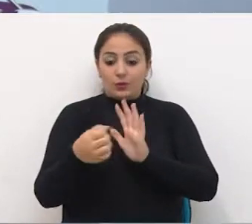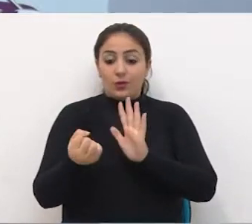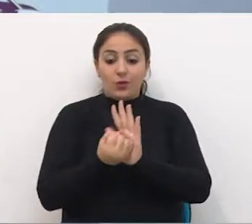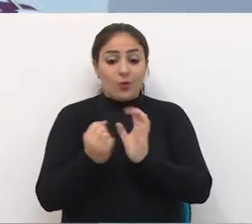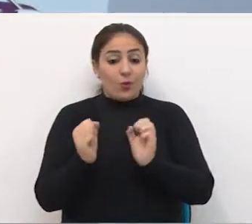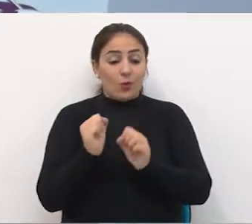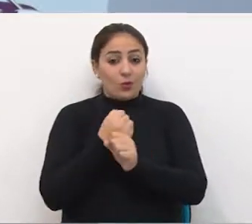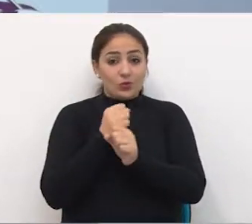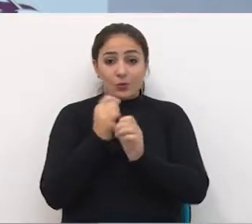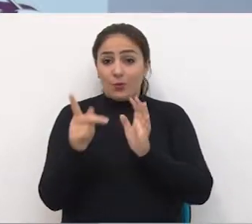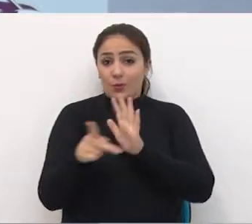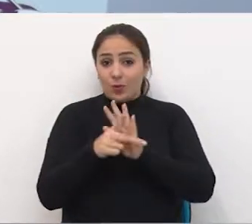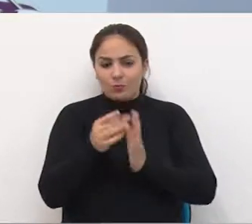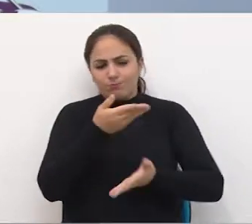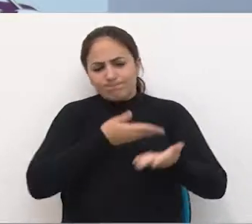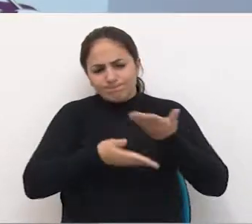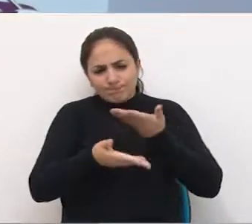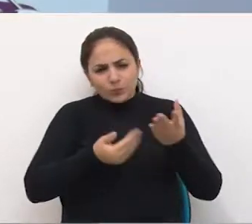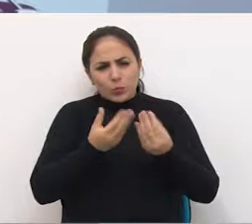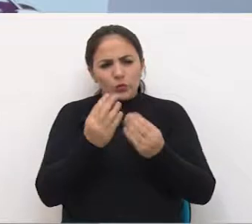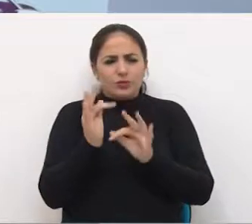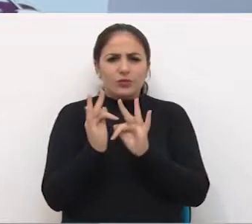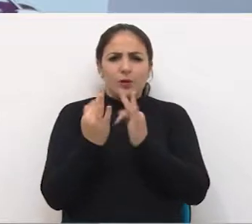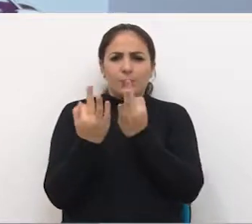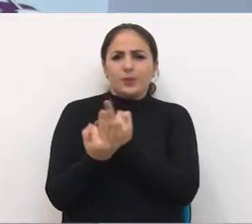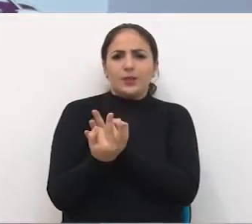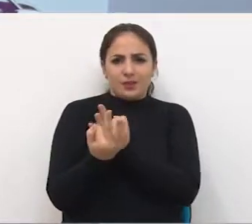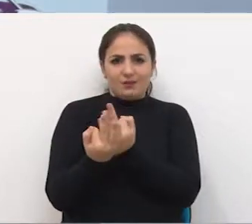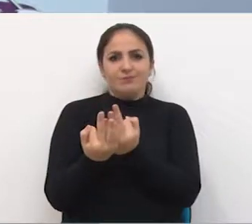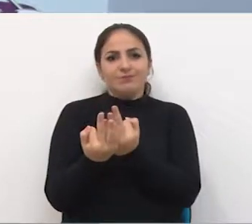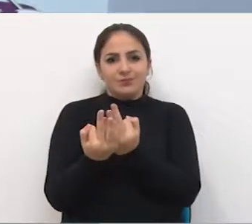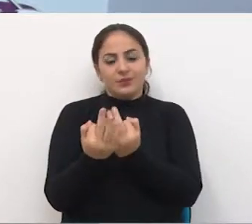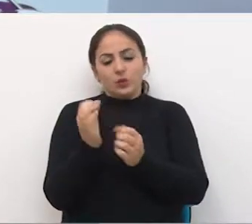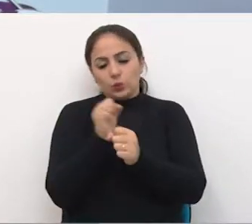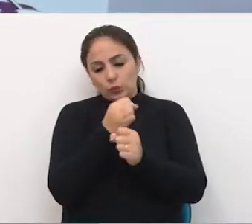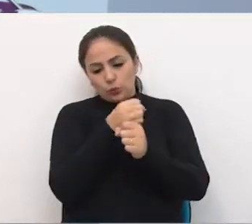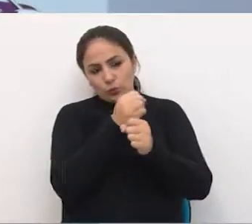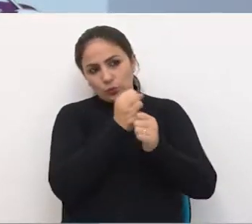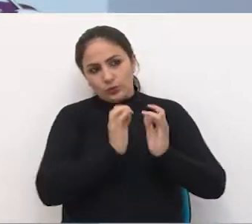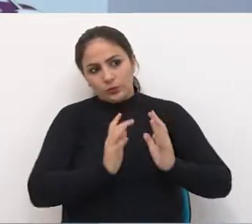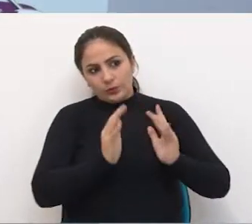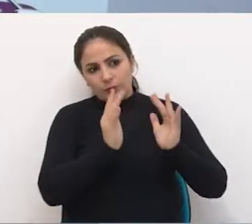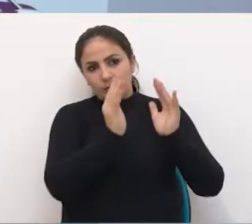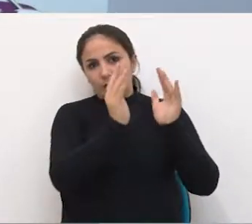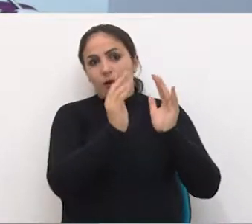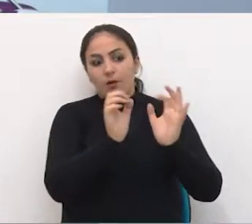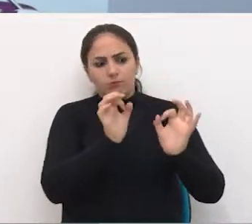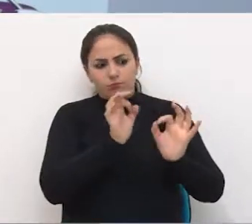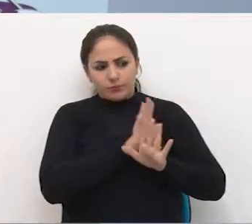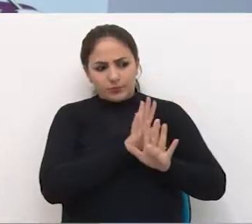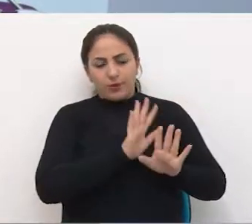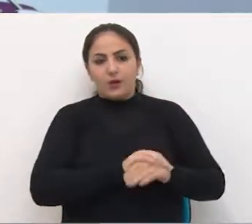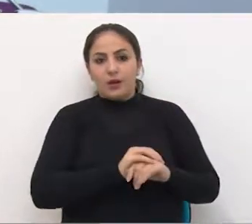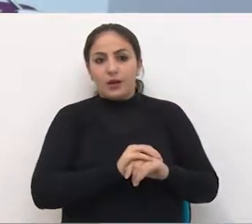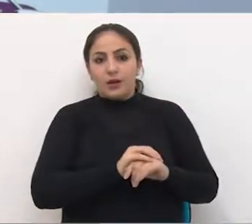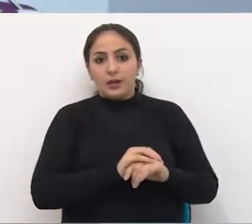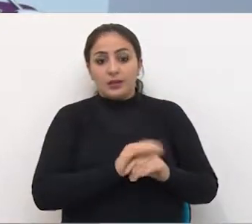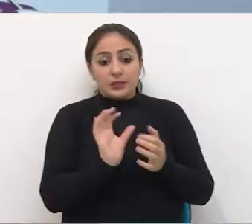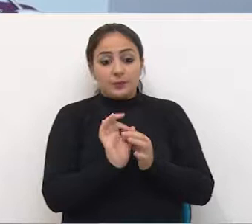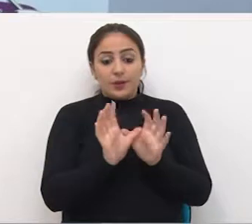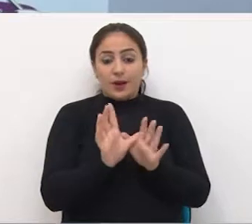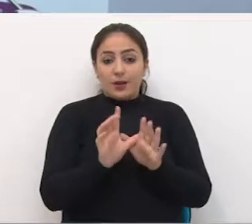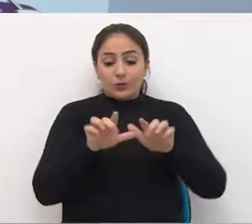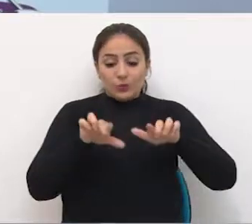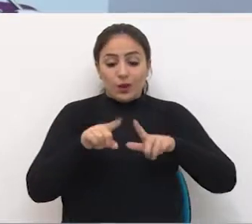de muitas pessoas, de muitas famílias, e que construíram a sede e, ao mesmo tempo, disponibilizaram um